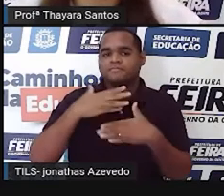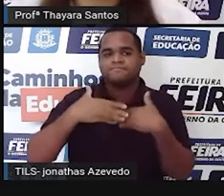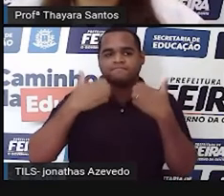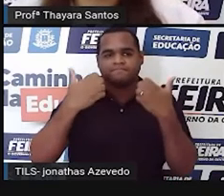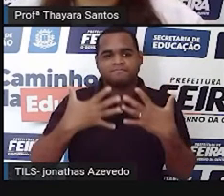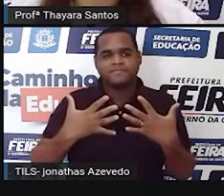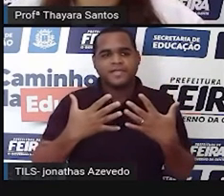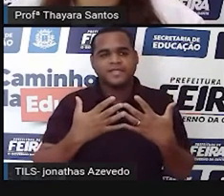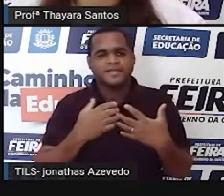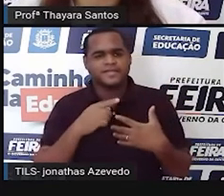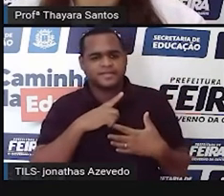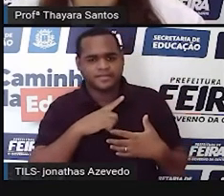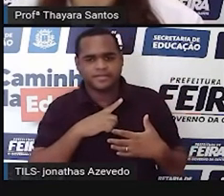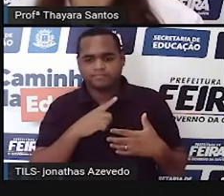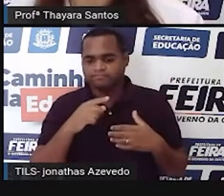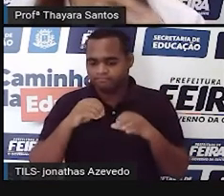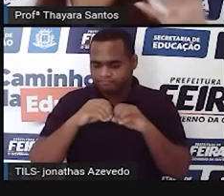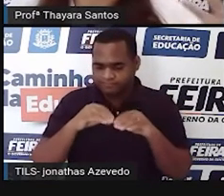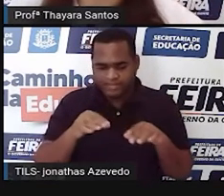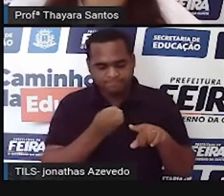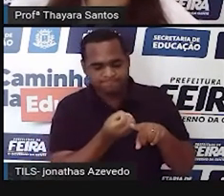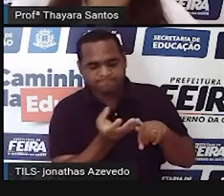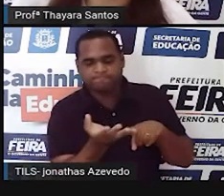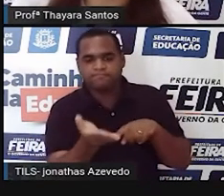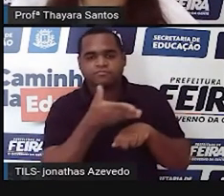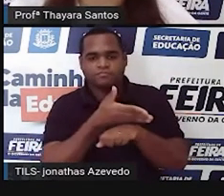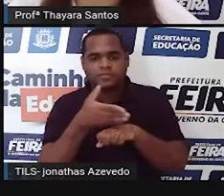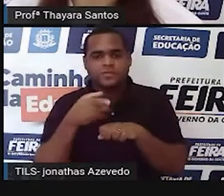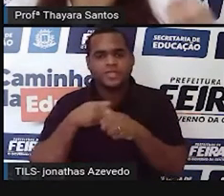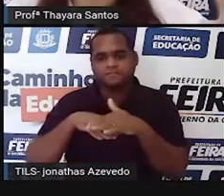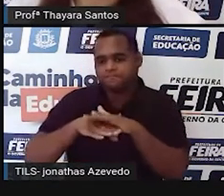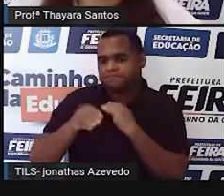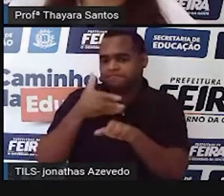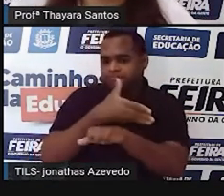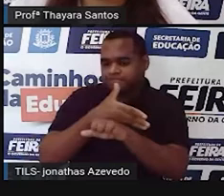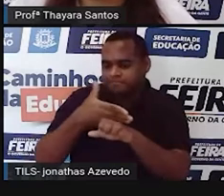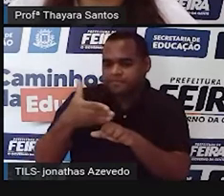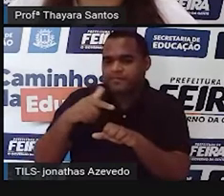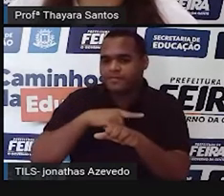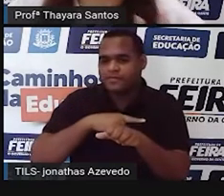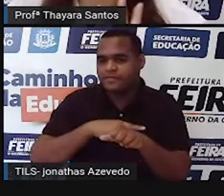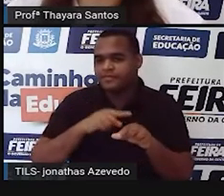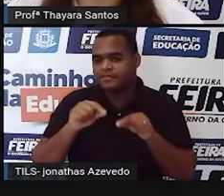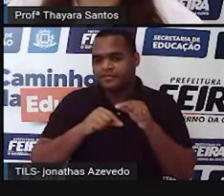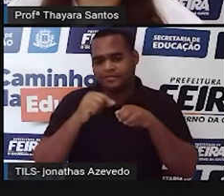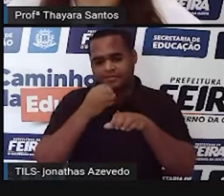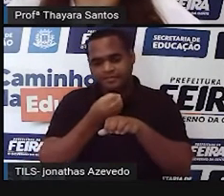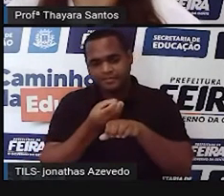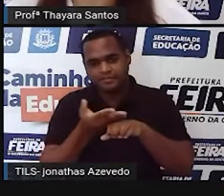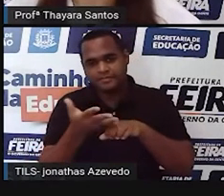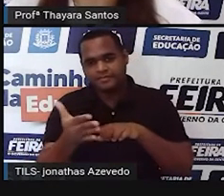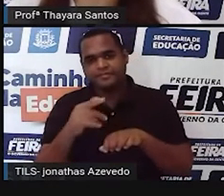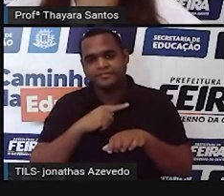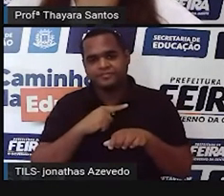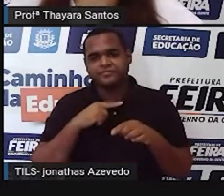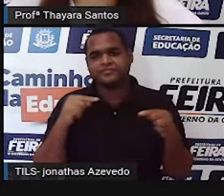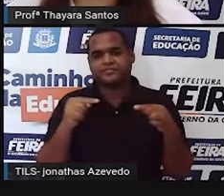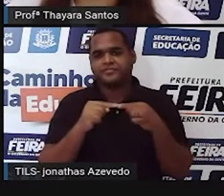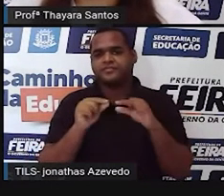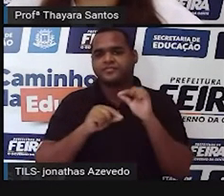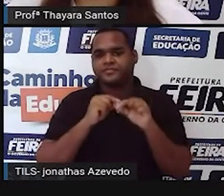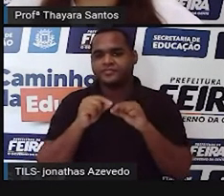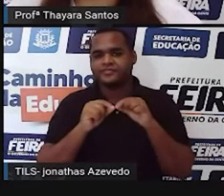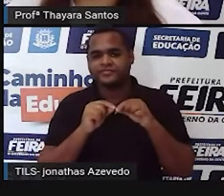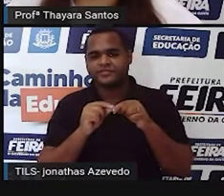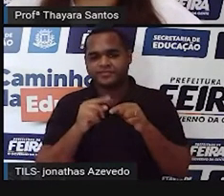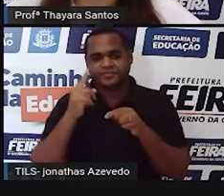espermatozoides fazem, né? Desde o lugar onde eles são produzidos até o momento que eles são expelidos, seria esse daqui. Então, a gente tem o